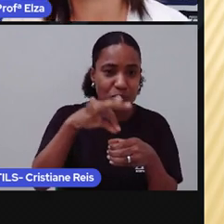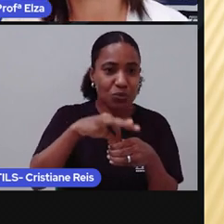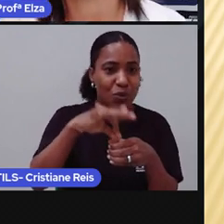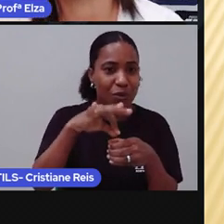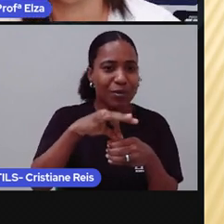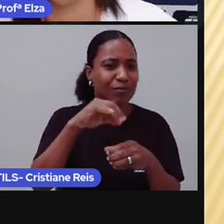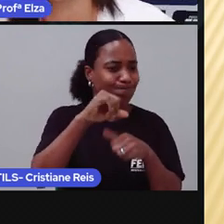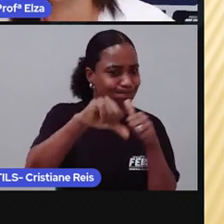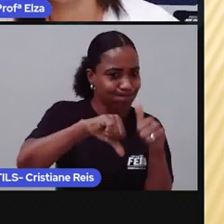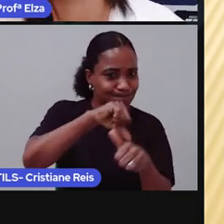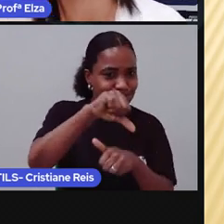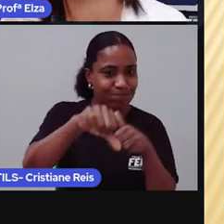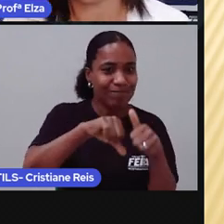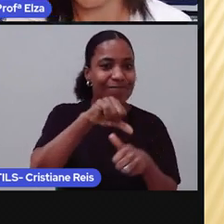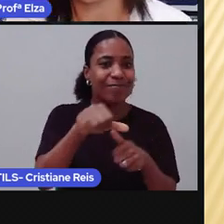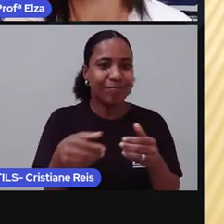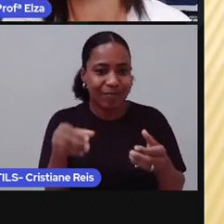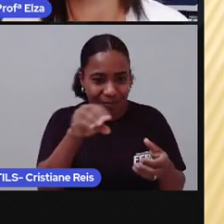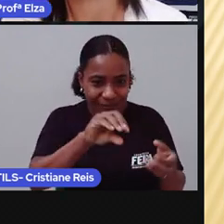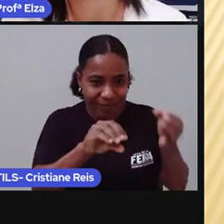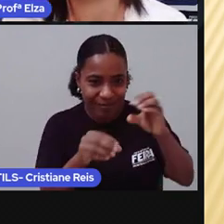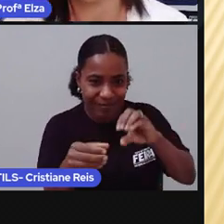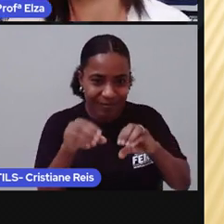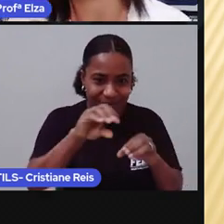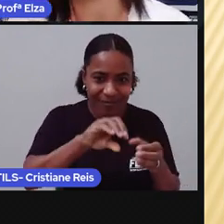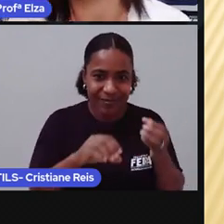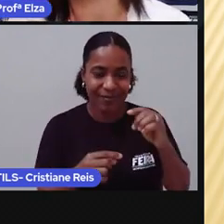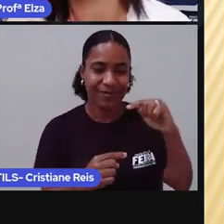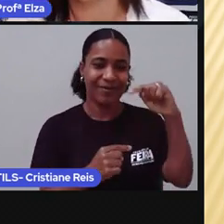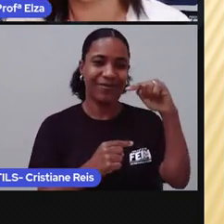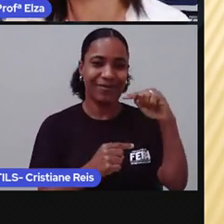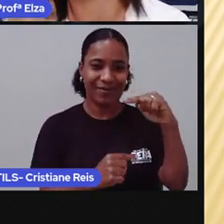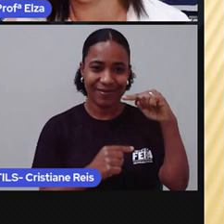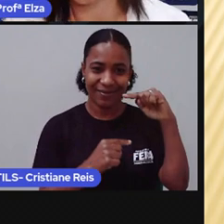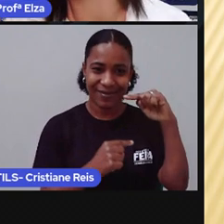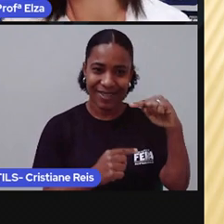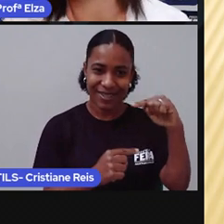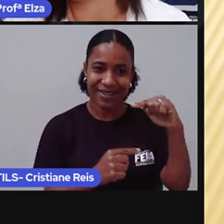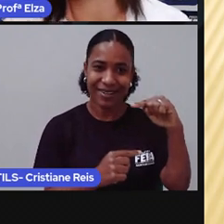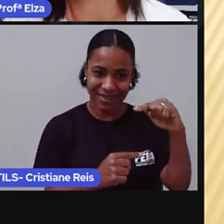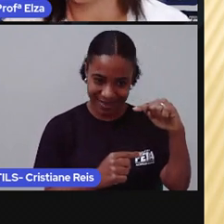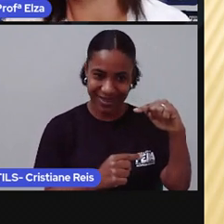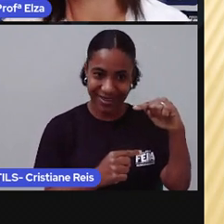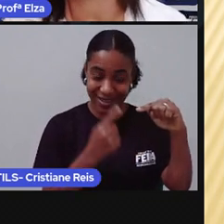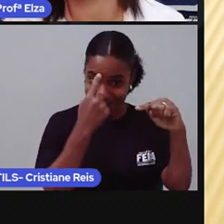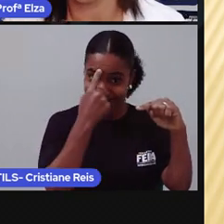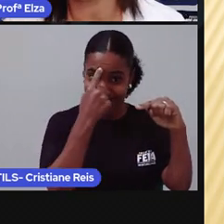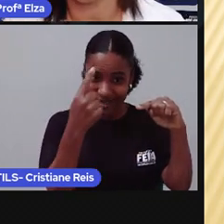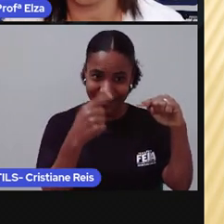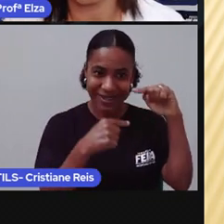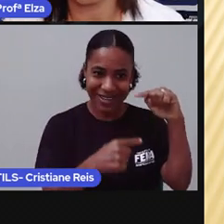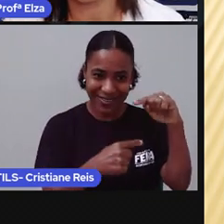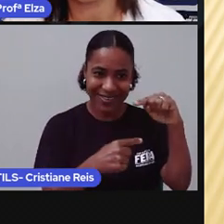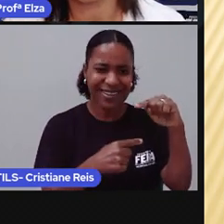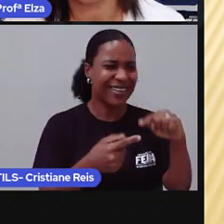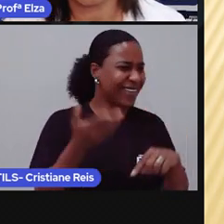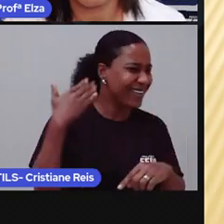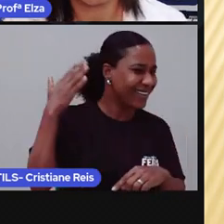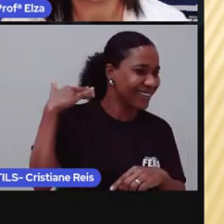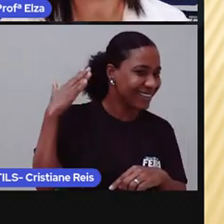famoso desenho da garrafa da Coca-Cola. Aquela garrafa tradicional, que conhecemos.